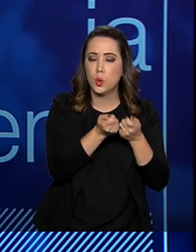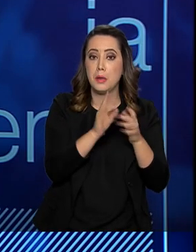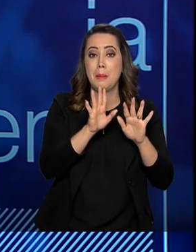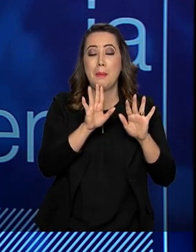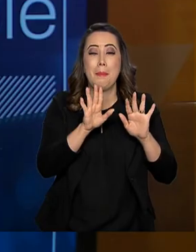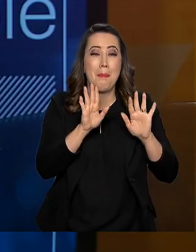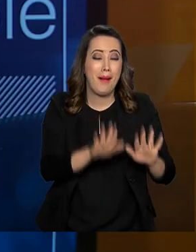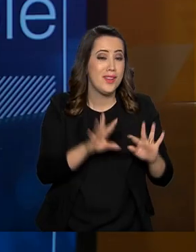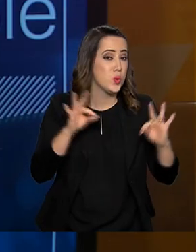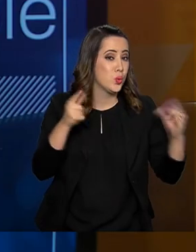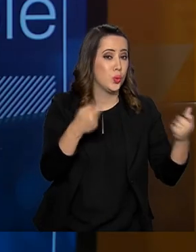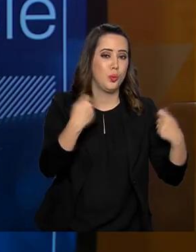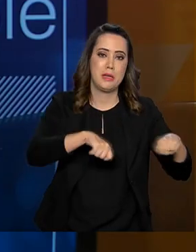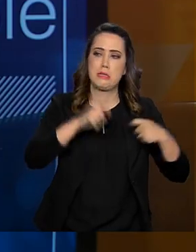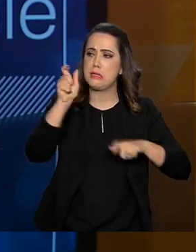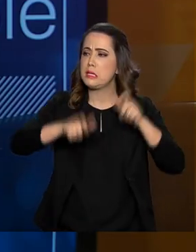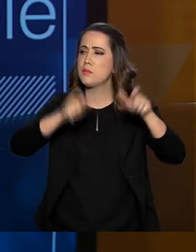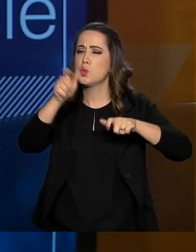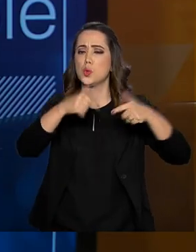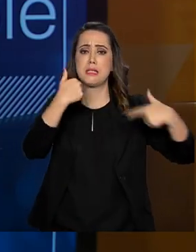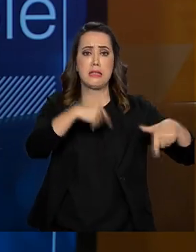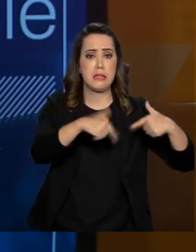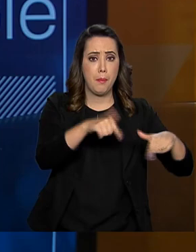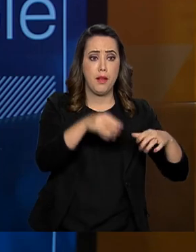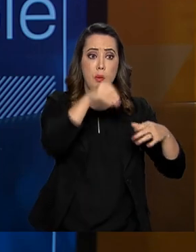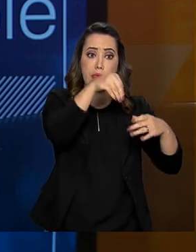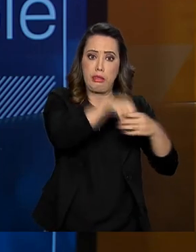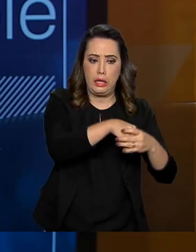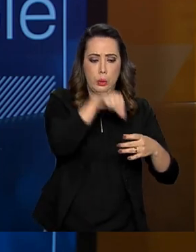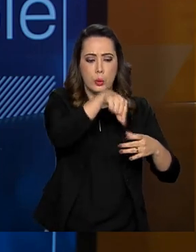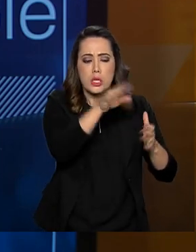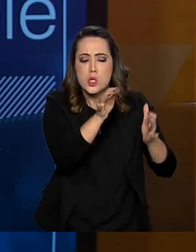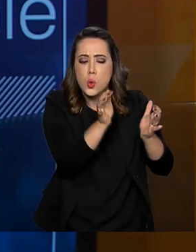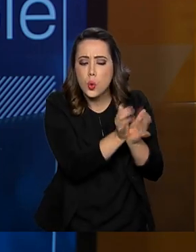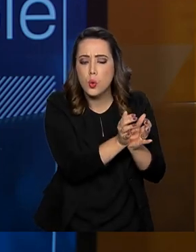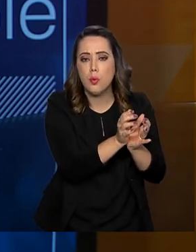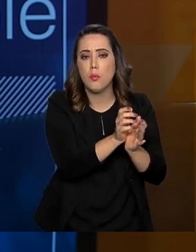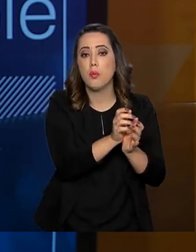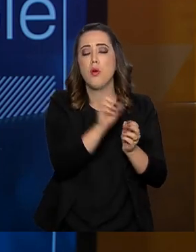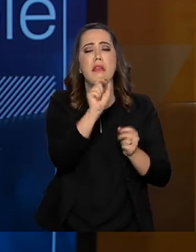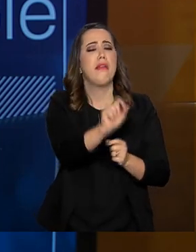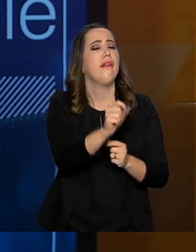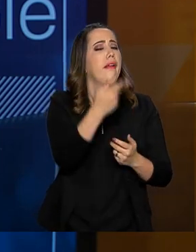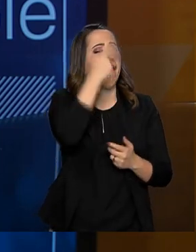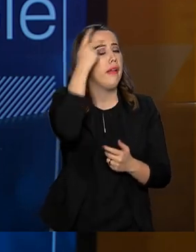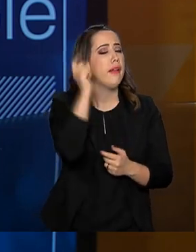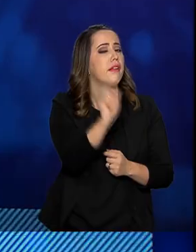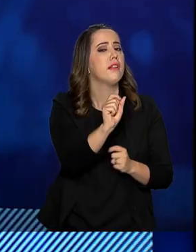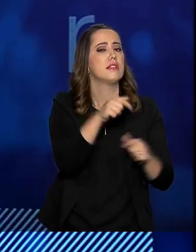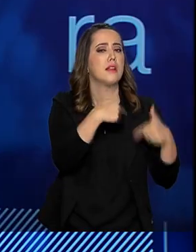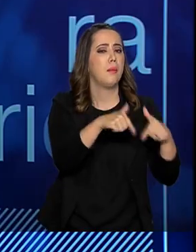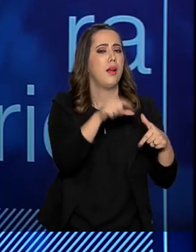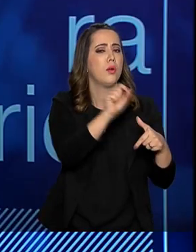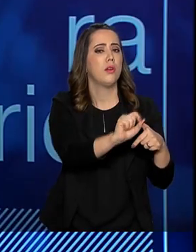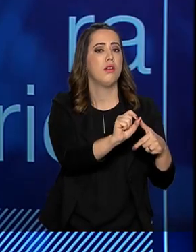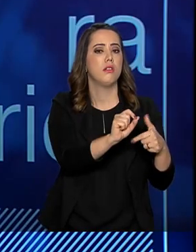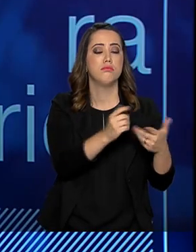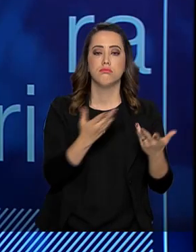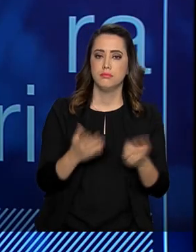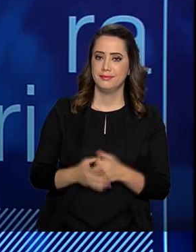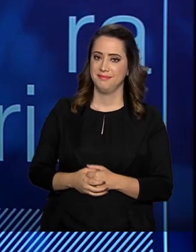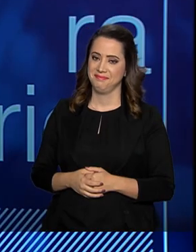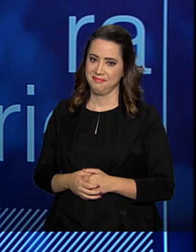humano, passa pelos trabalhadores dessa área de vigilância. Quem são eles e onde eles atuam? Olha, os trabalhadores da